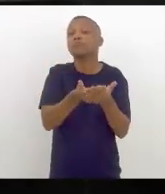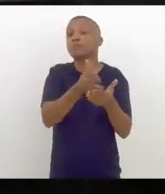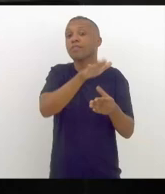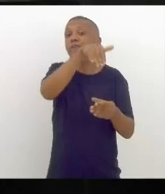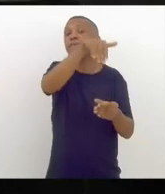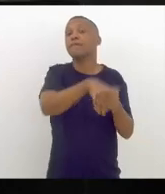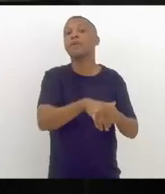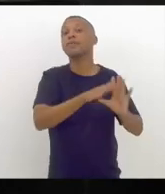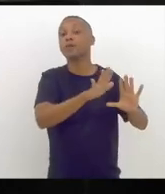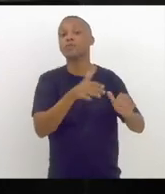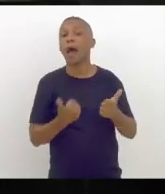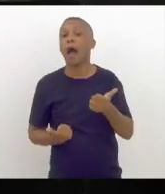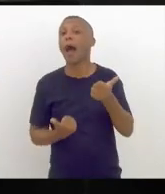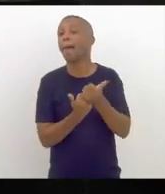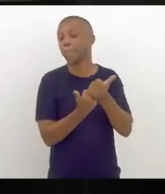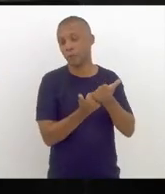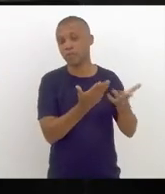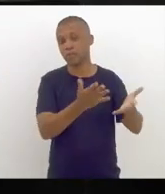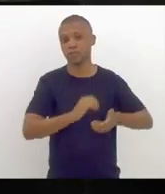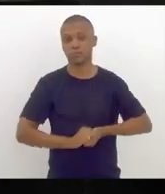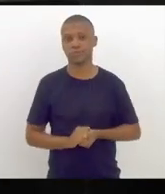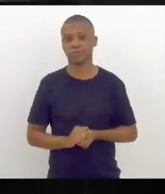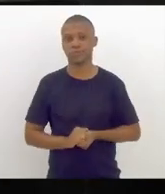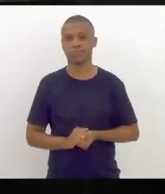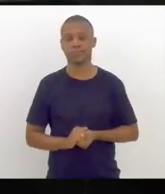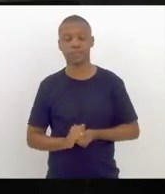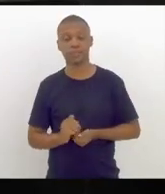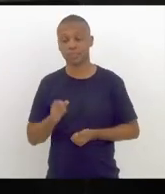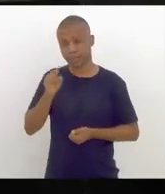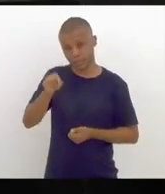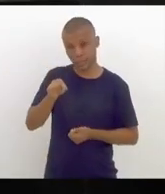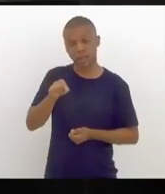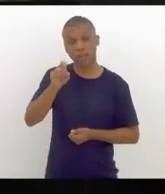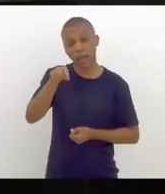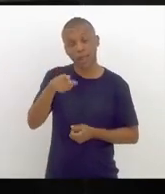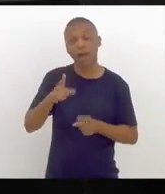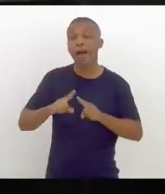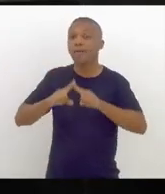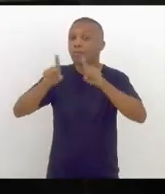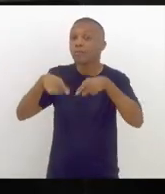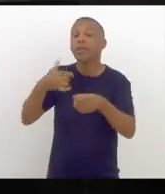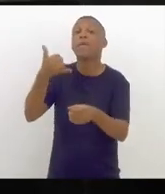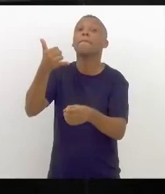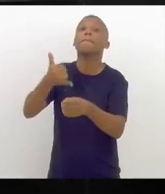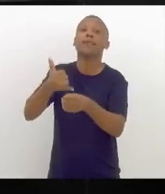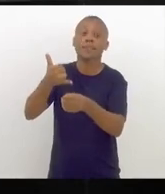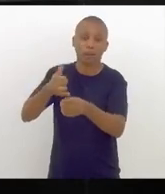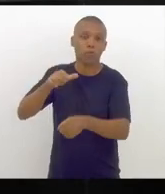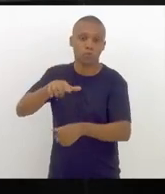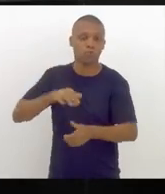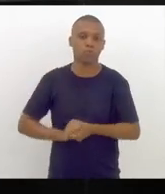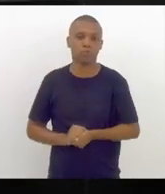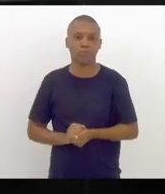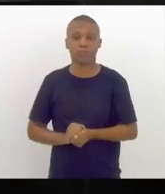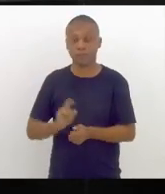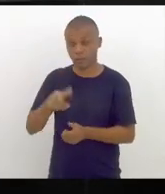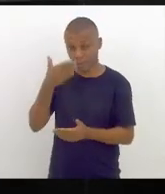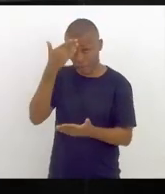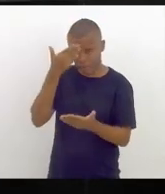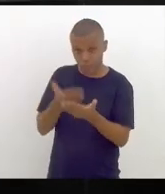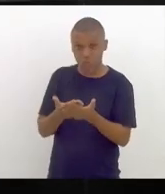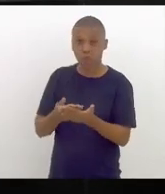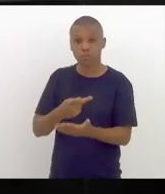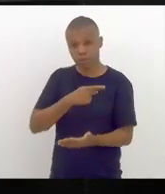verdadeiramente apoiando e votando. E ele era, justamente, metalúrgico. Então, ele acredita no